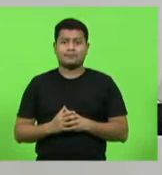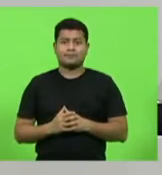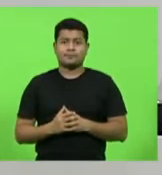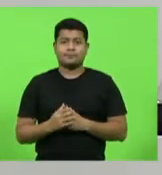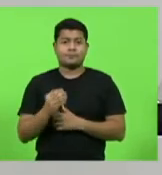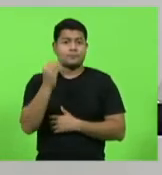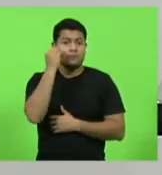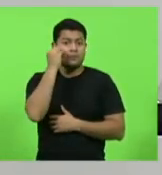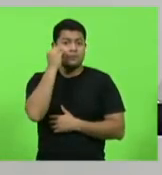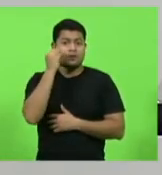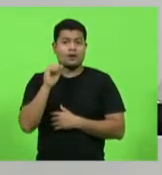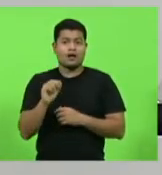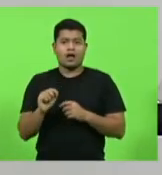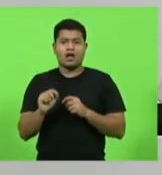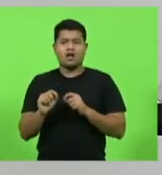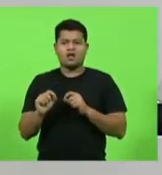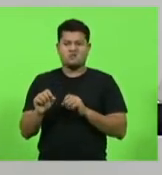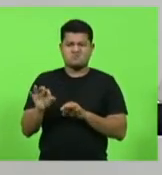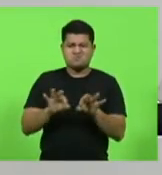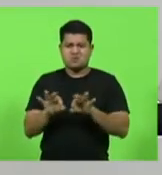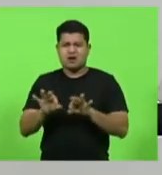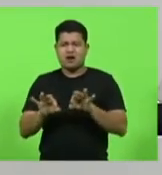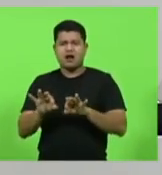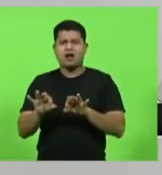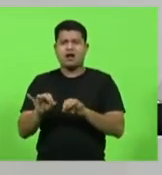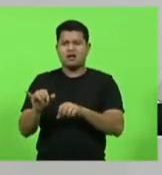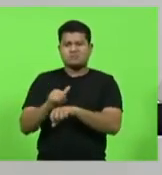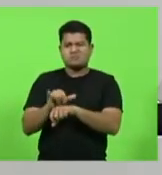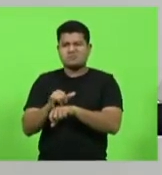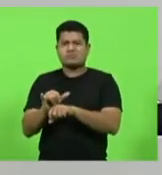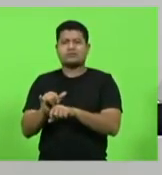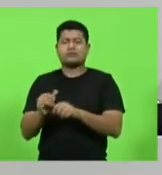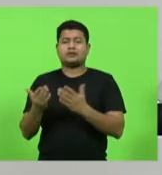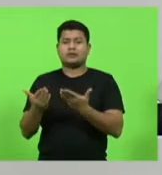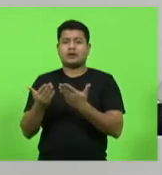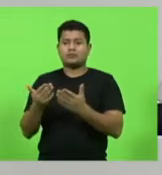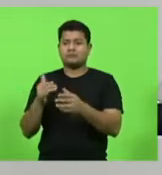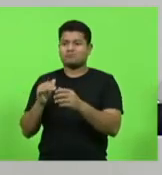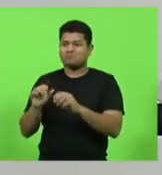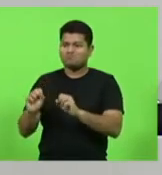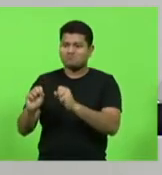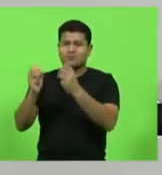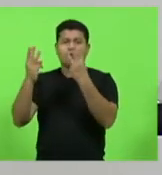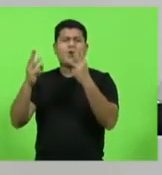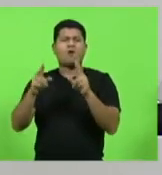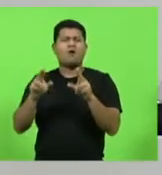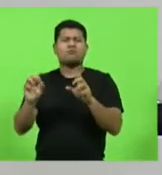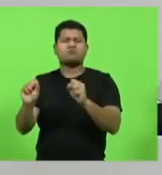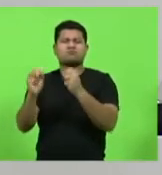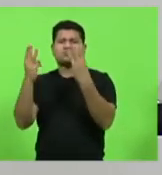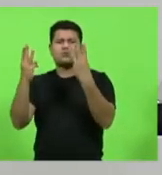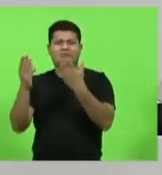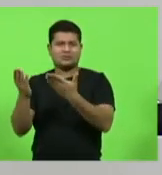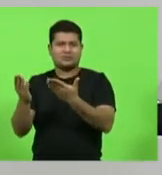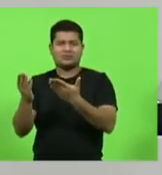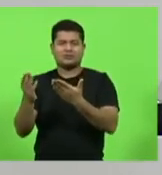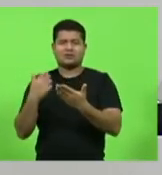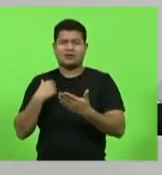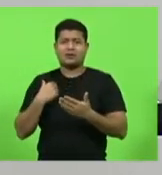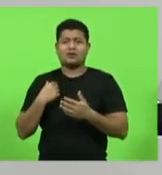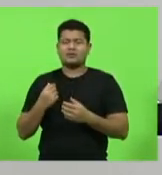tentam armar ali, como eu disse, um espetáculo grotesco, dantesco, algo de baixo nível,